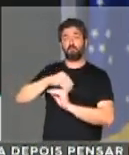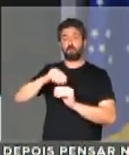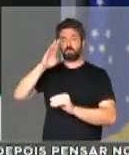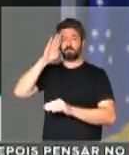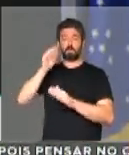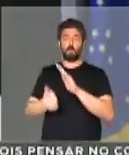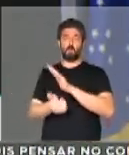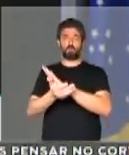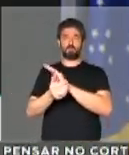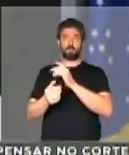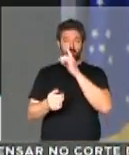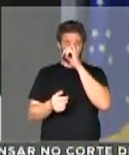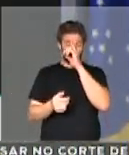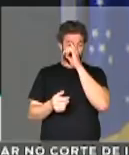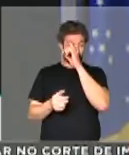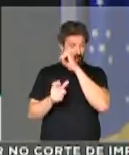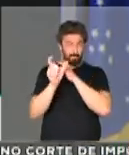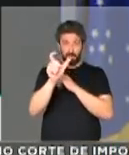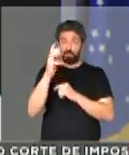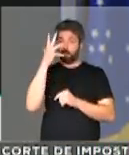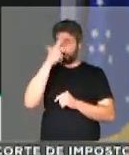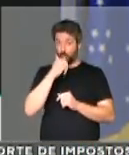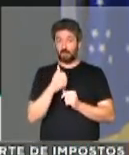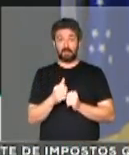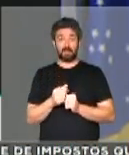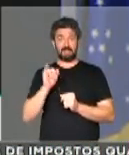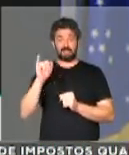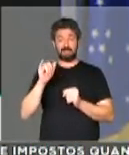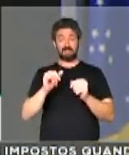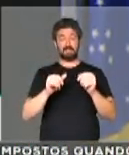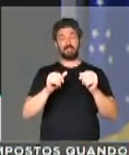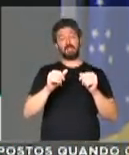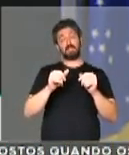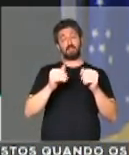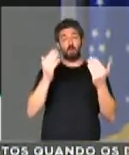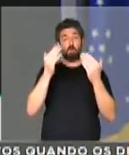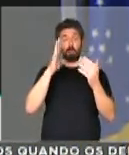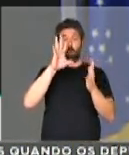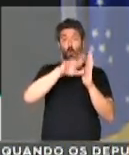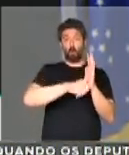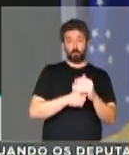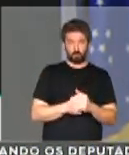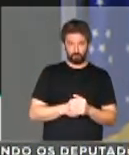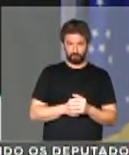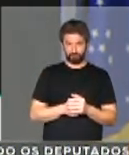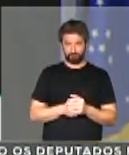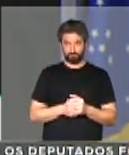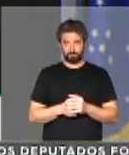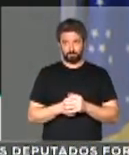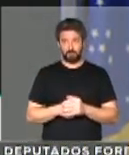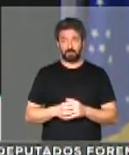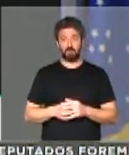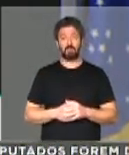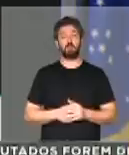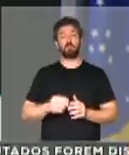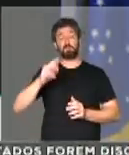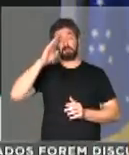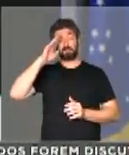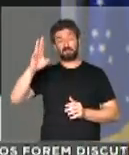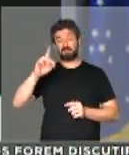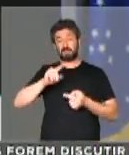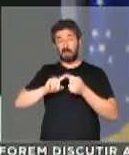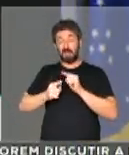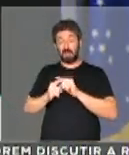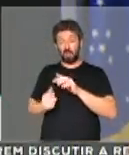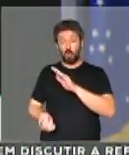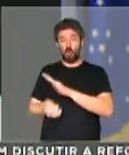corrupção, e corrupção é uma palavra bonita para definir roubo do dinheiro do contribuinte, e o maior escândalo de corrupção